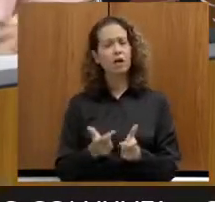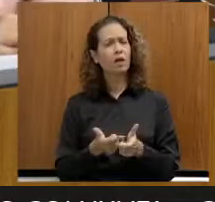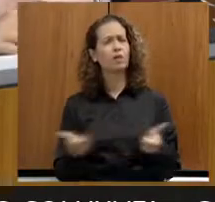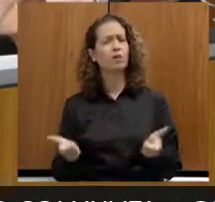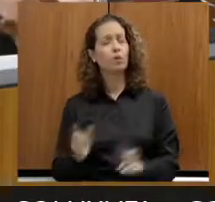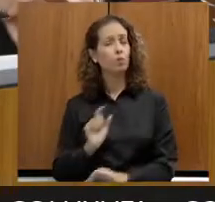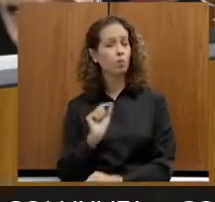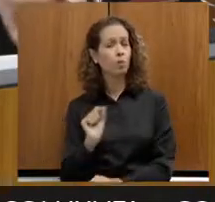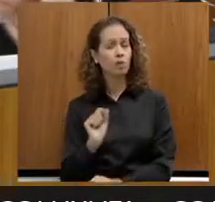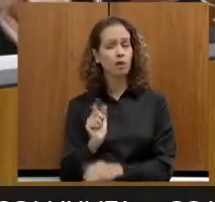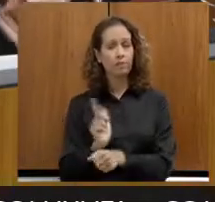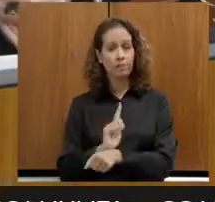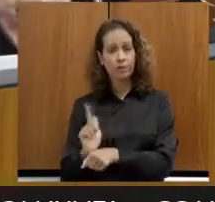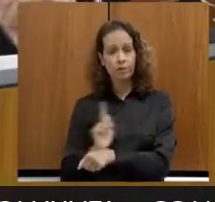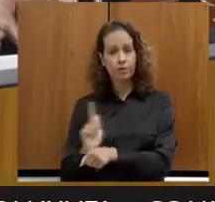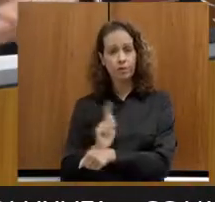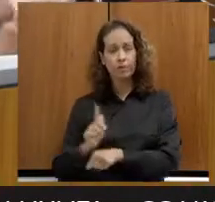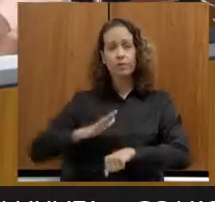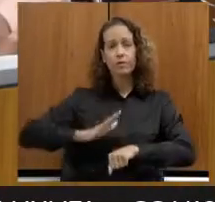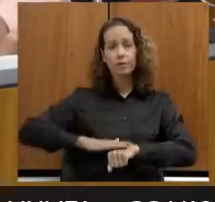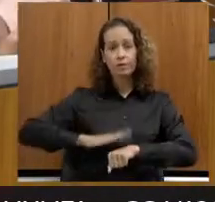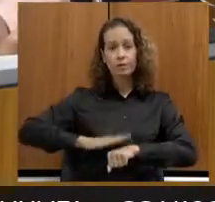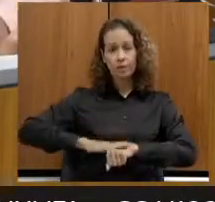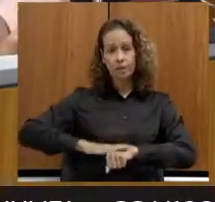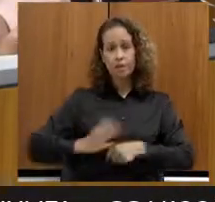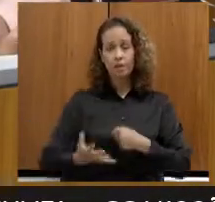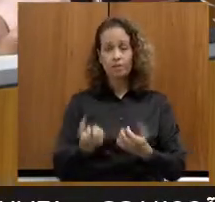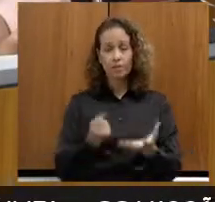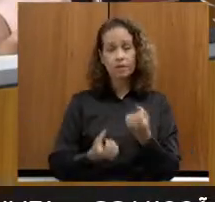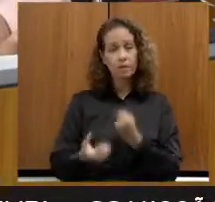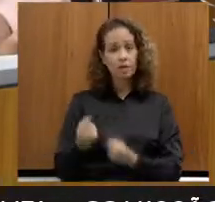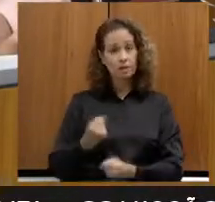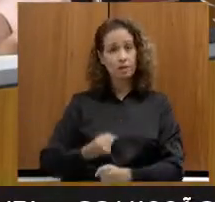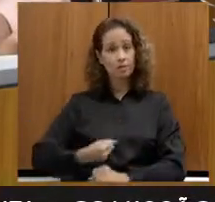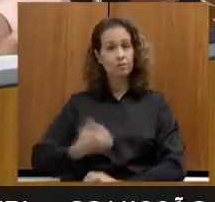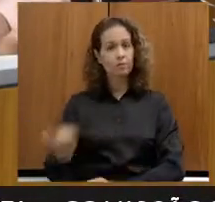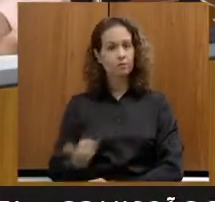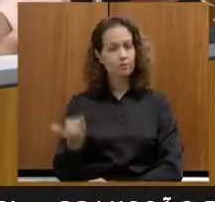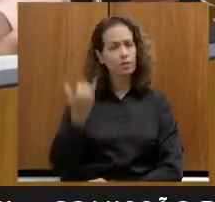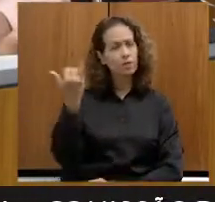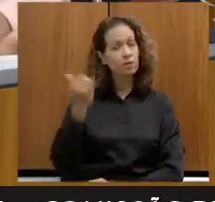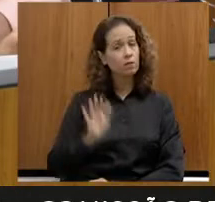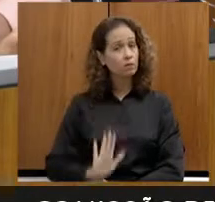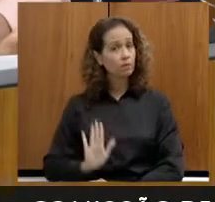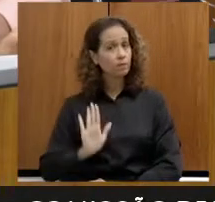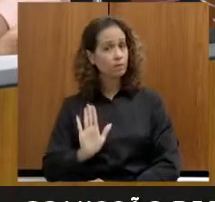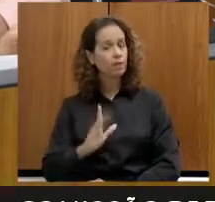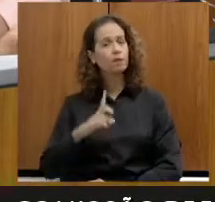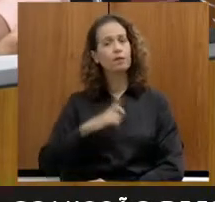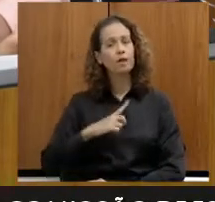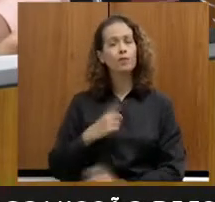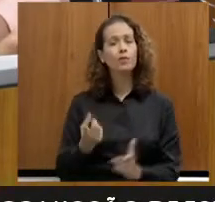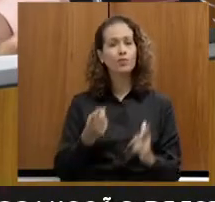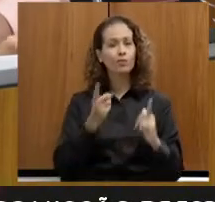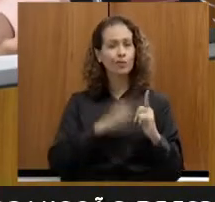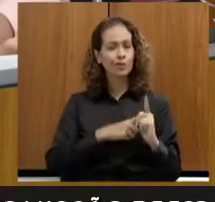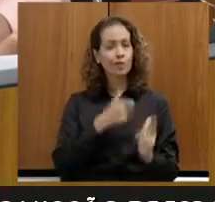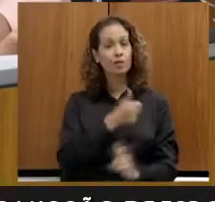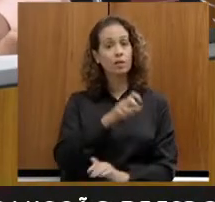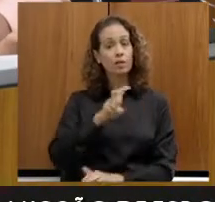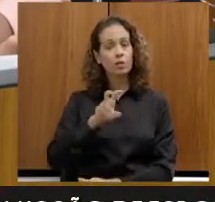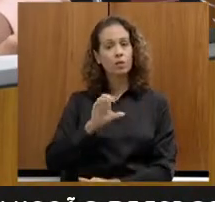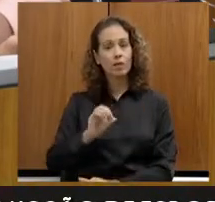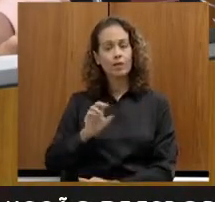além de gestão, de fazer uma arrecadação significativa, porém, temos uma dívida de 150